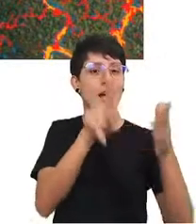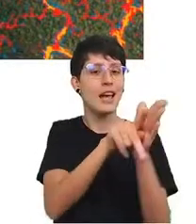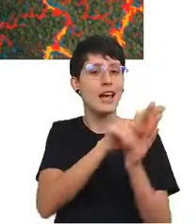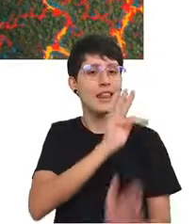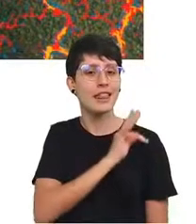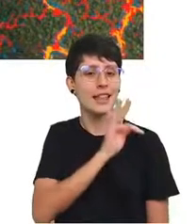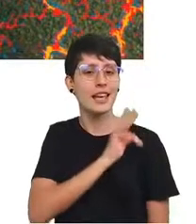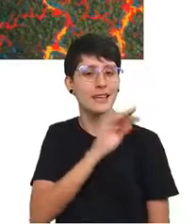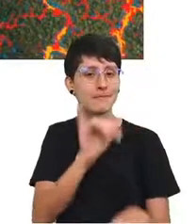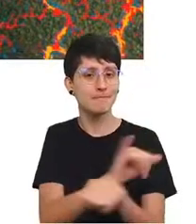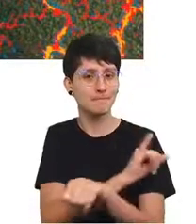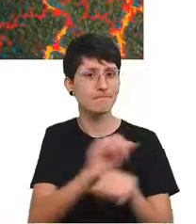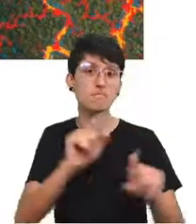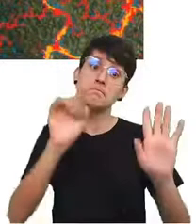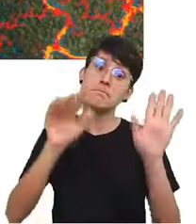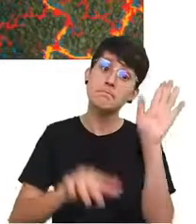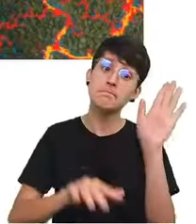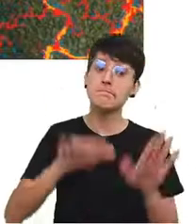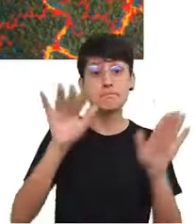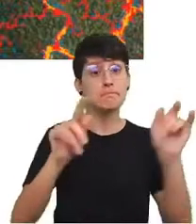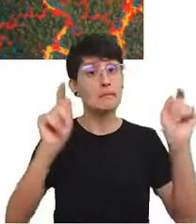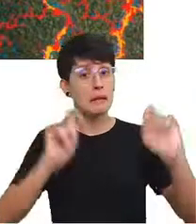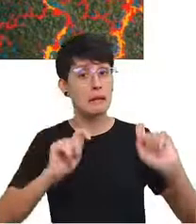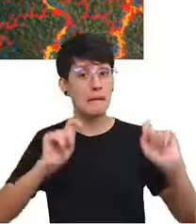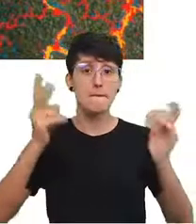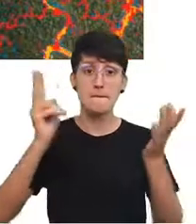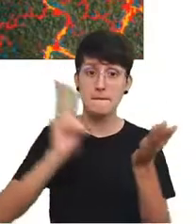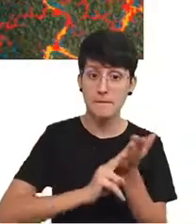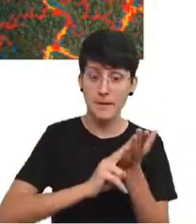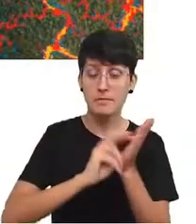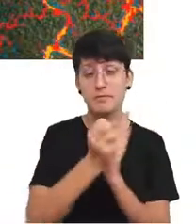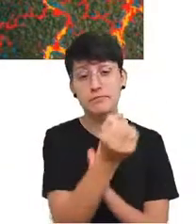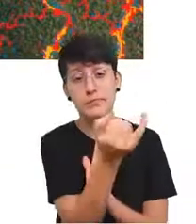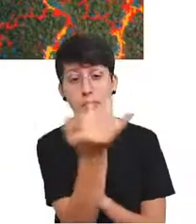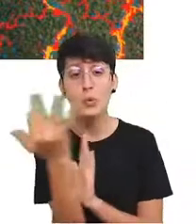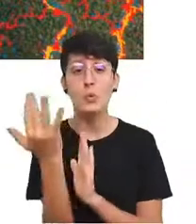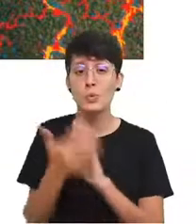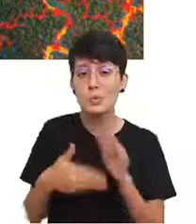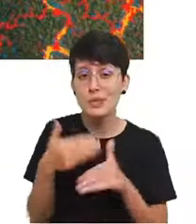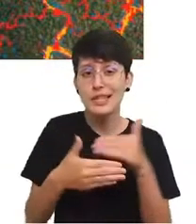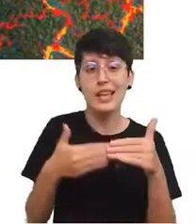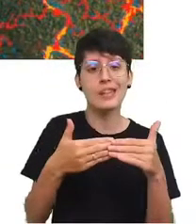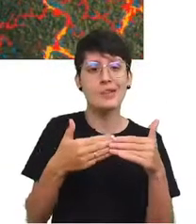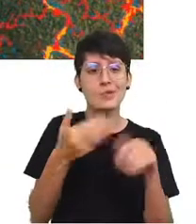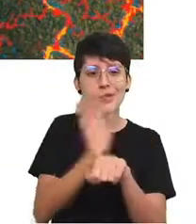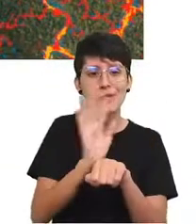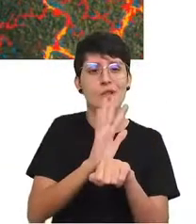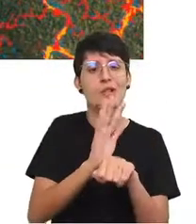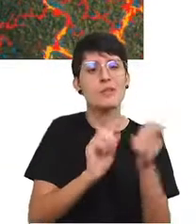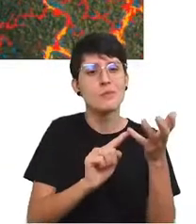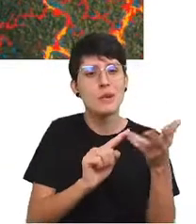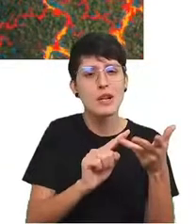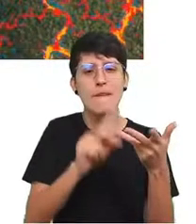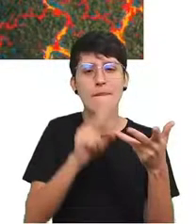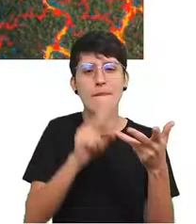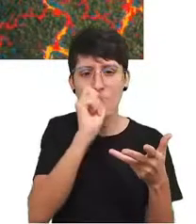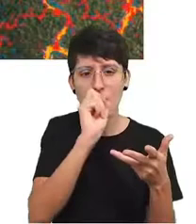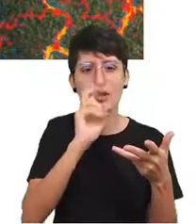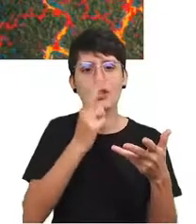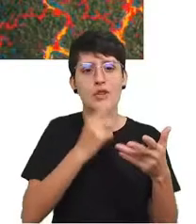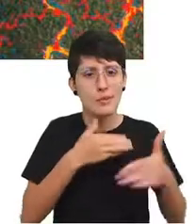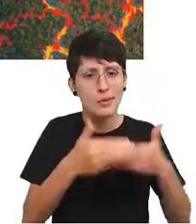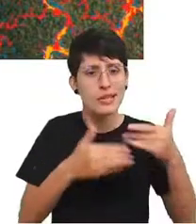learning. Isso talvez seja válido para alguns processamentos de vídeo extremamente intensos ou processamento de